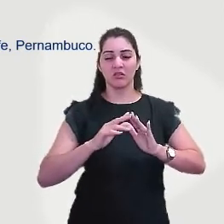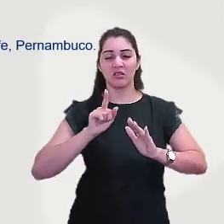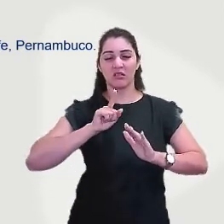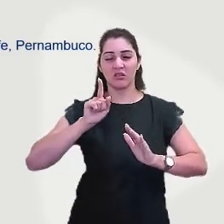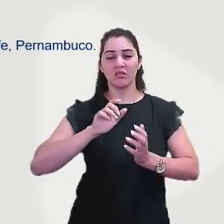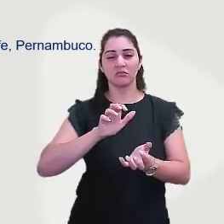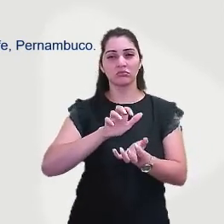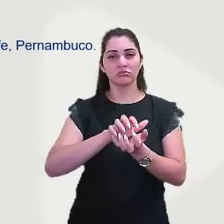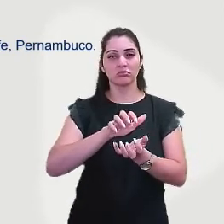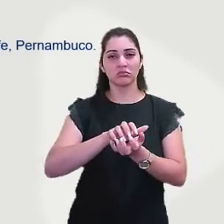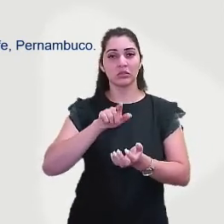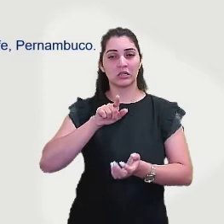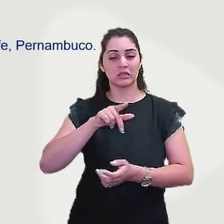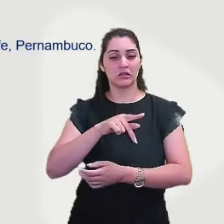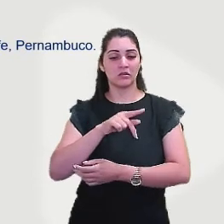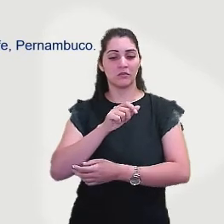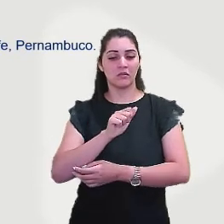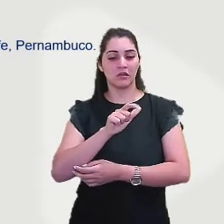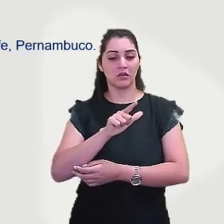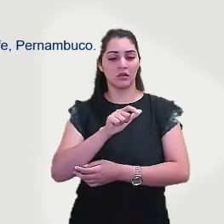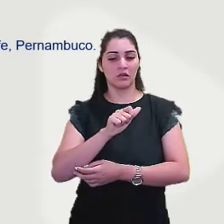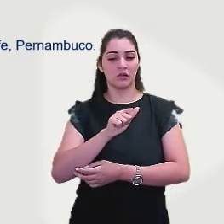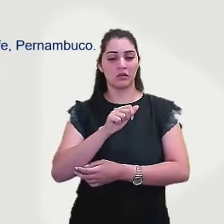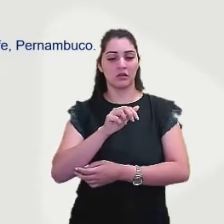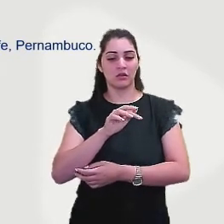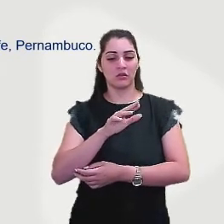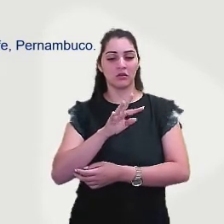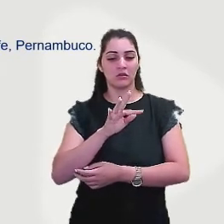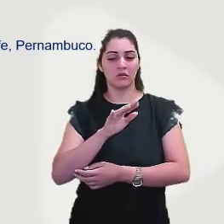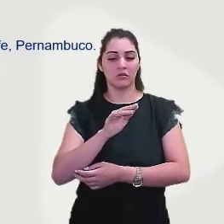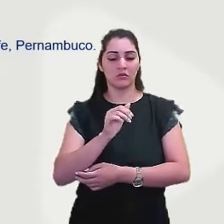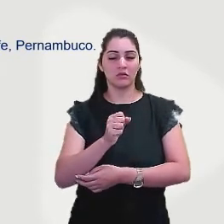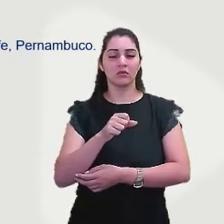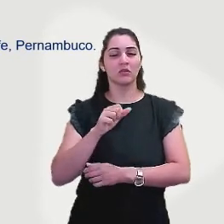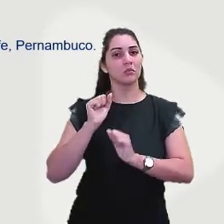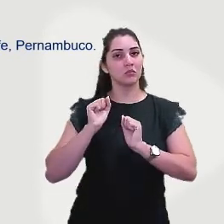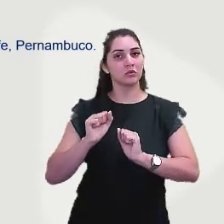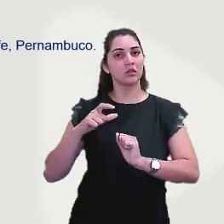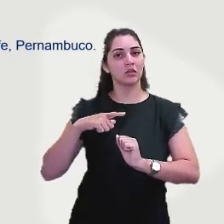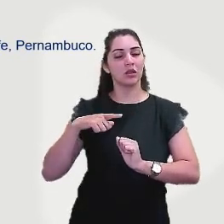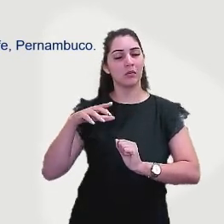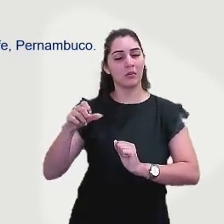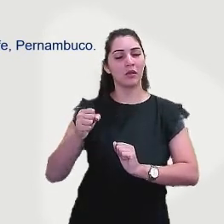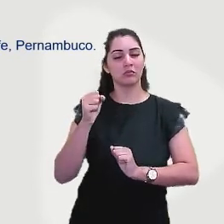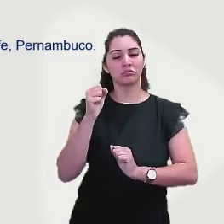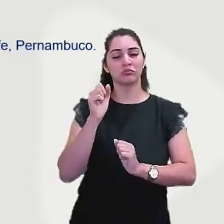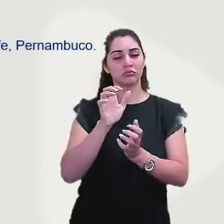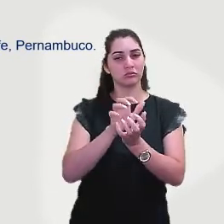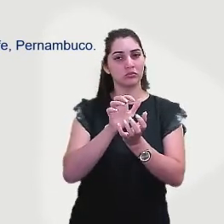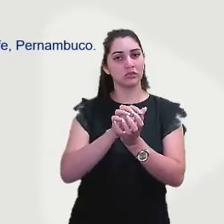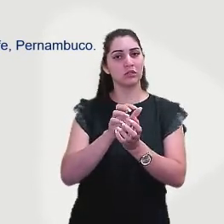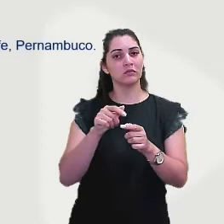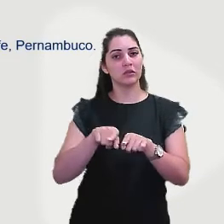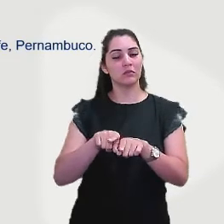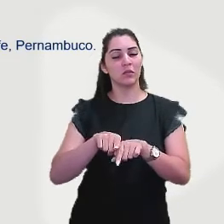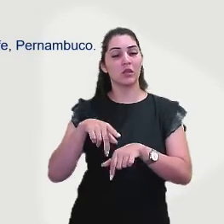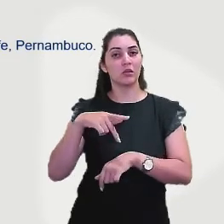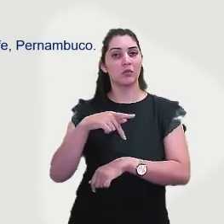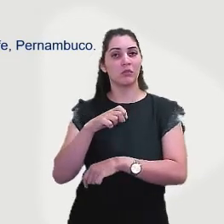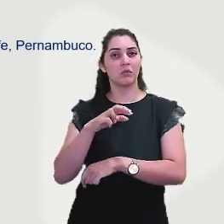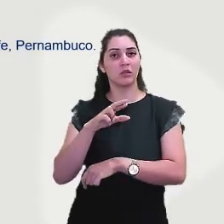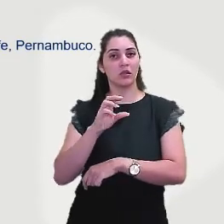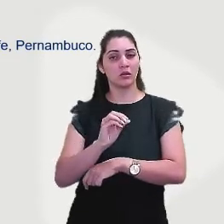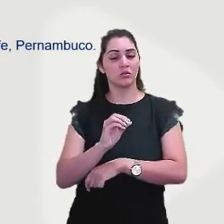Então, essas palafitas, eu peguei essa foto aqui do Recife, onde eu podia ter pego uma do Peru, como eu já vi, do Chile,